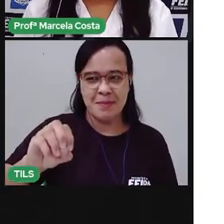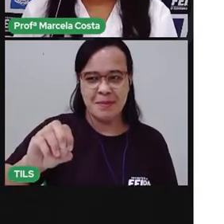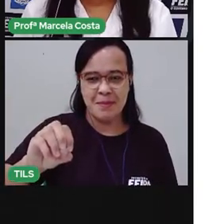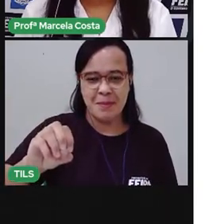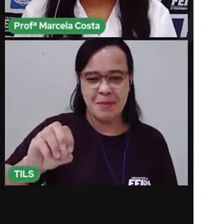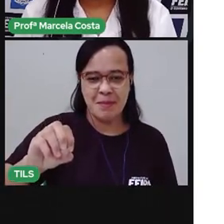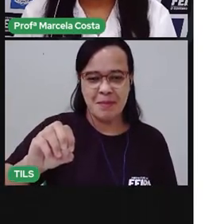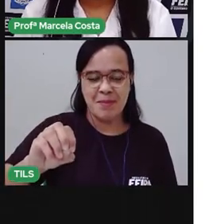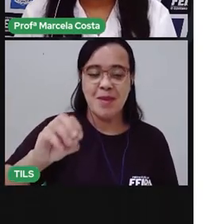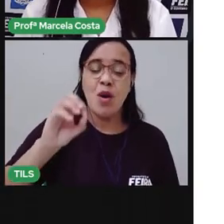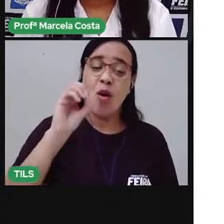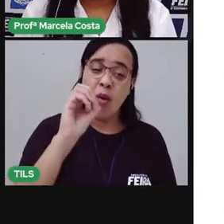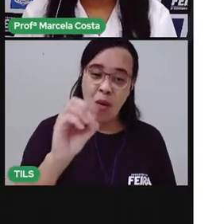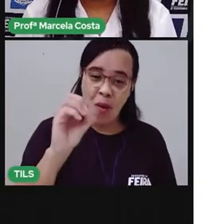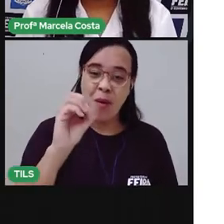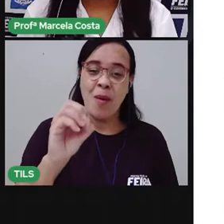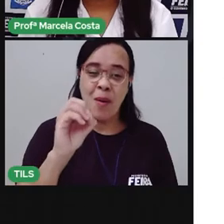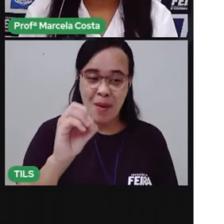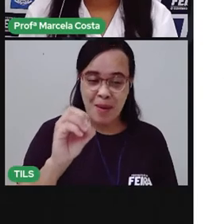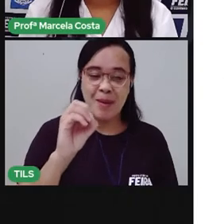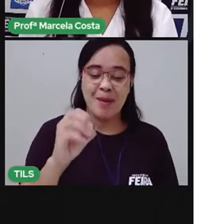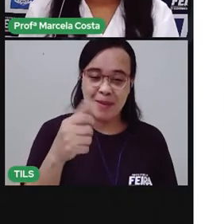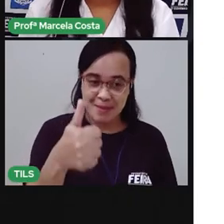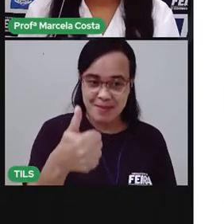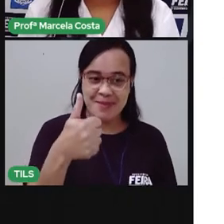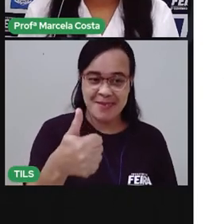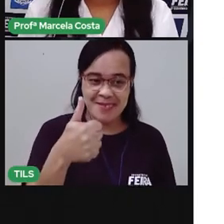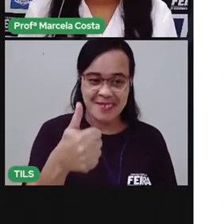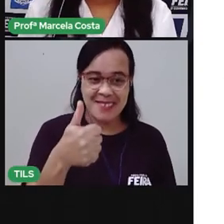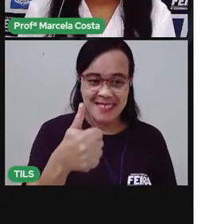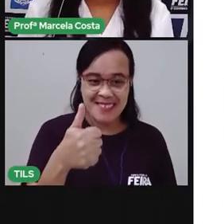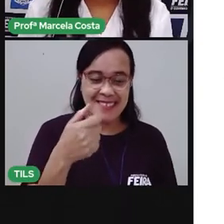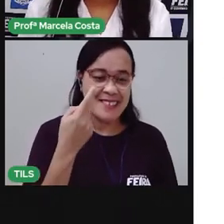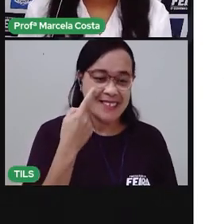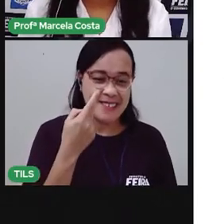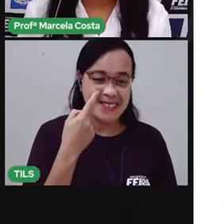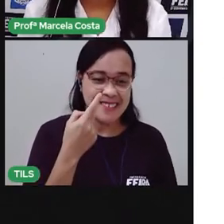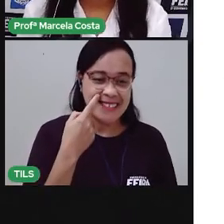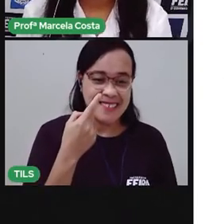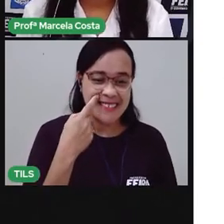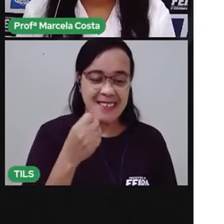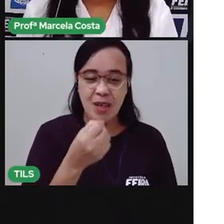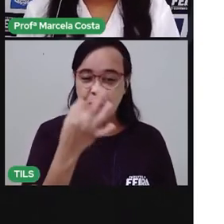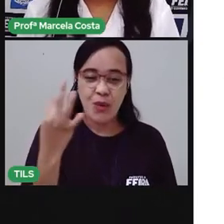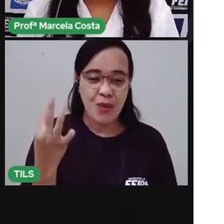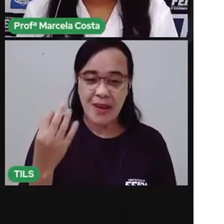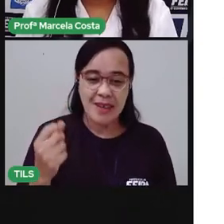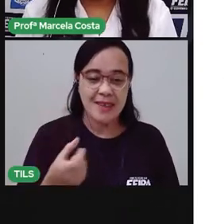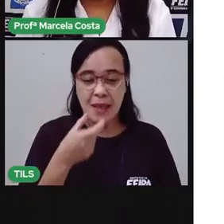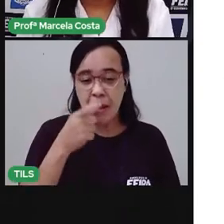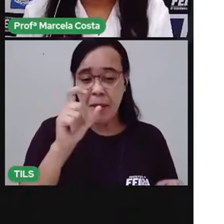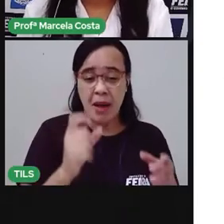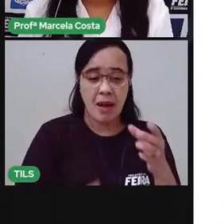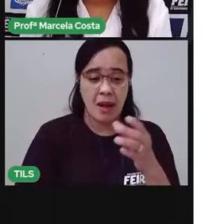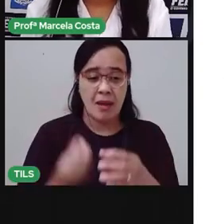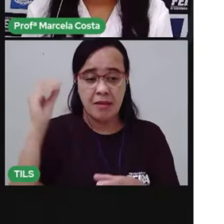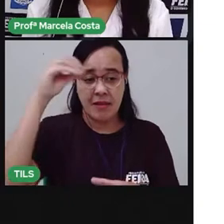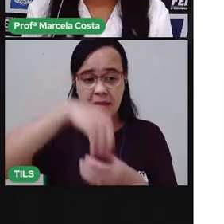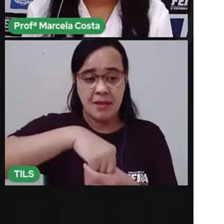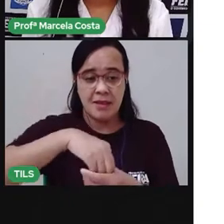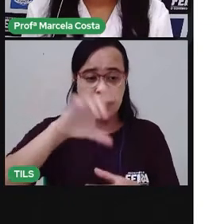É o ó, não é isso? Vamos ver quantas sílabas tem essa palavra.